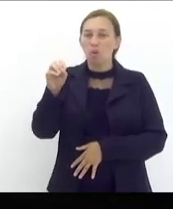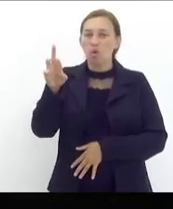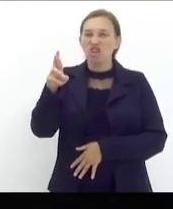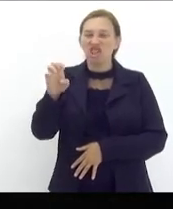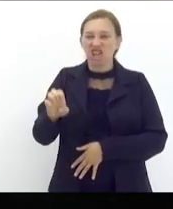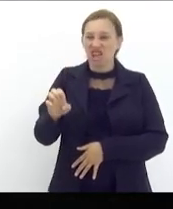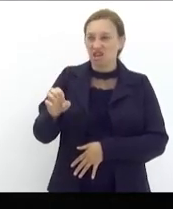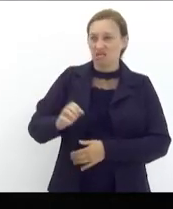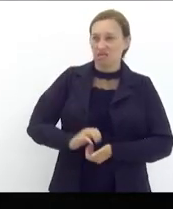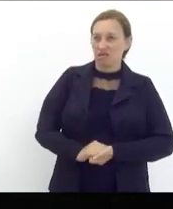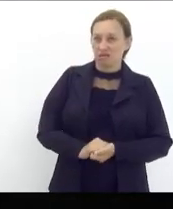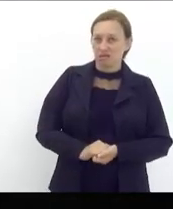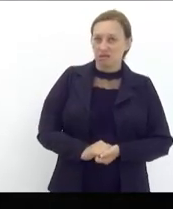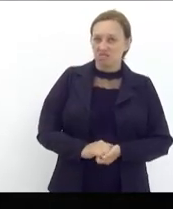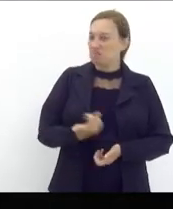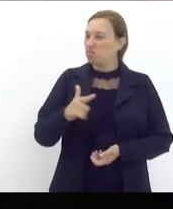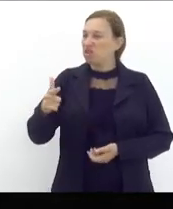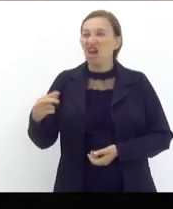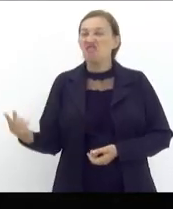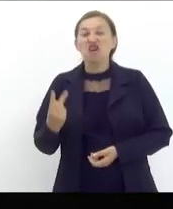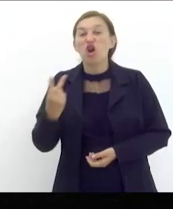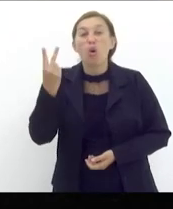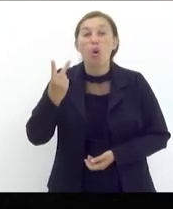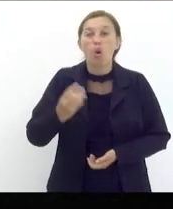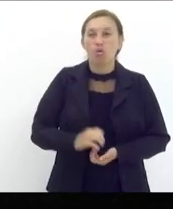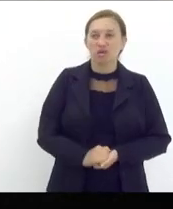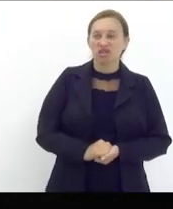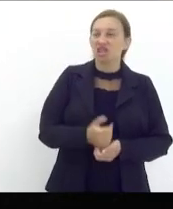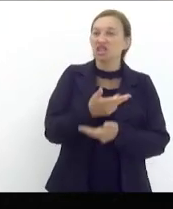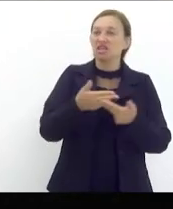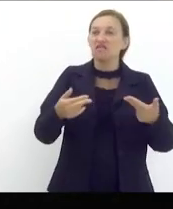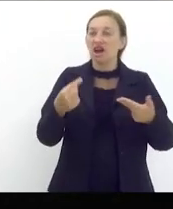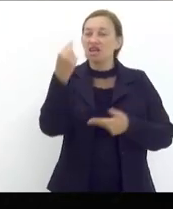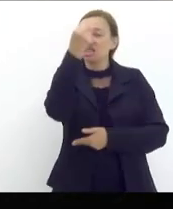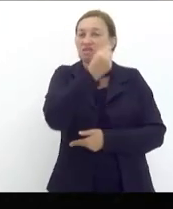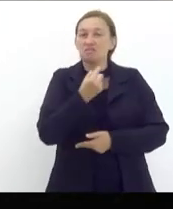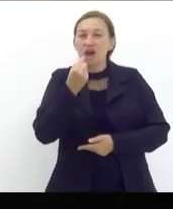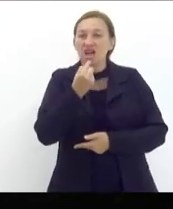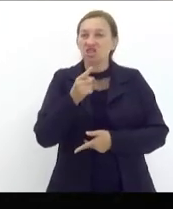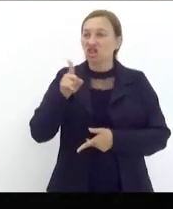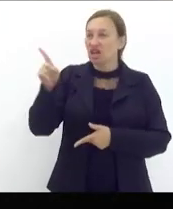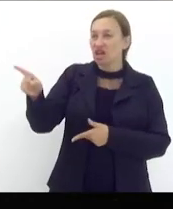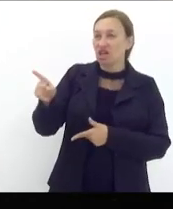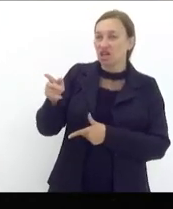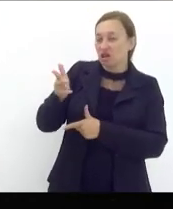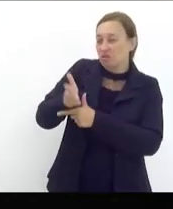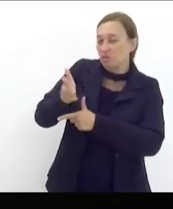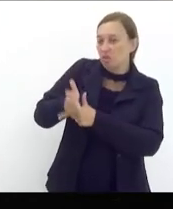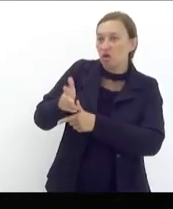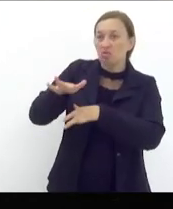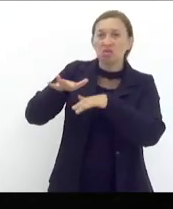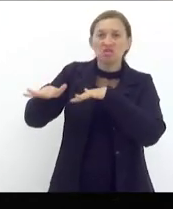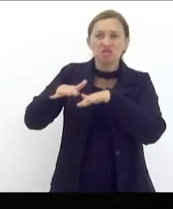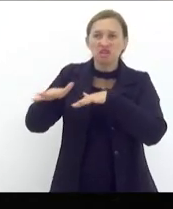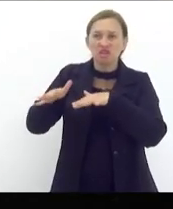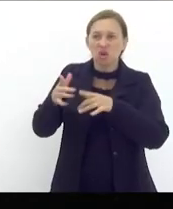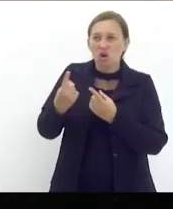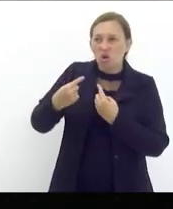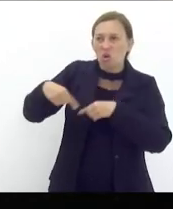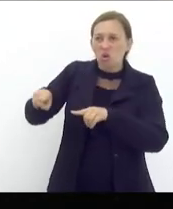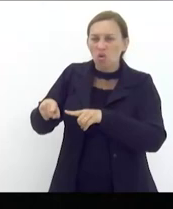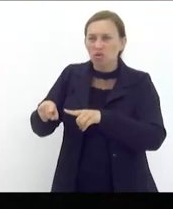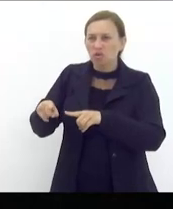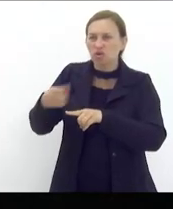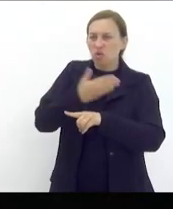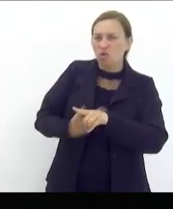tem diversas diversas imagens aí de manifestações contrárias ao governo